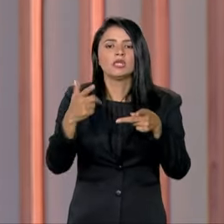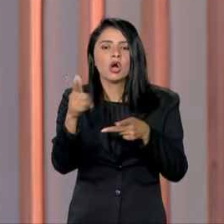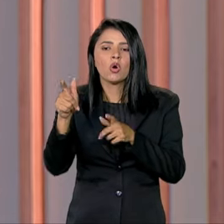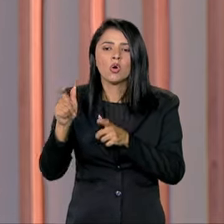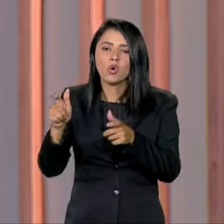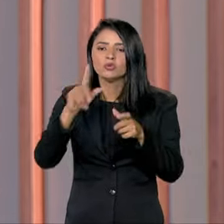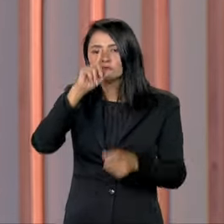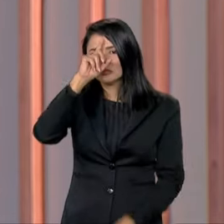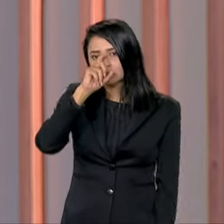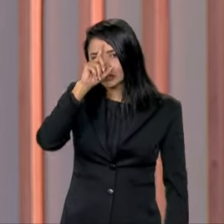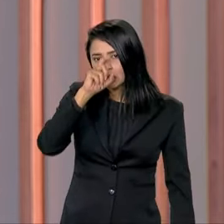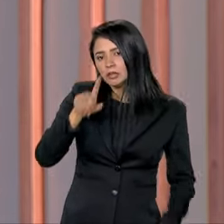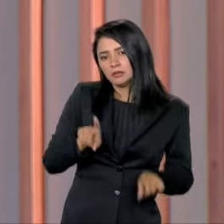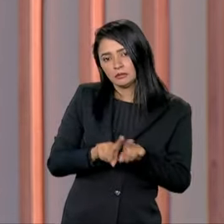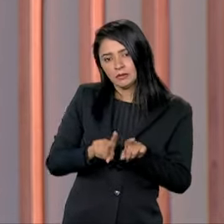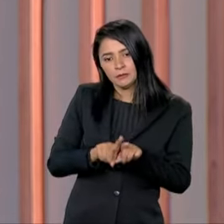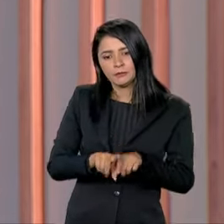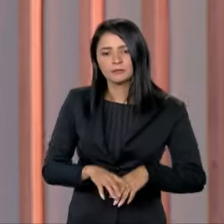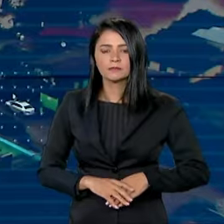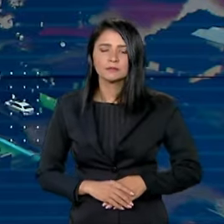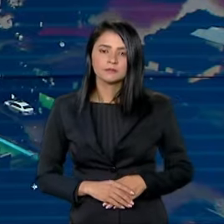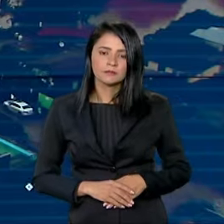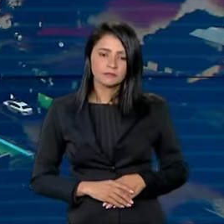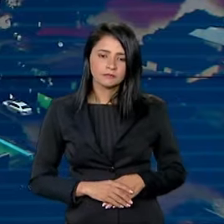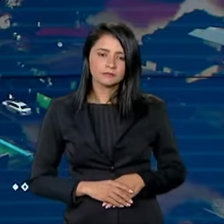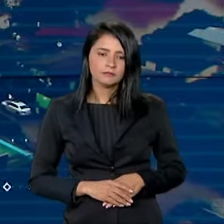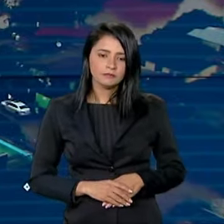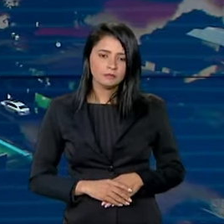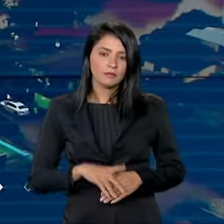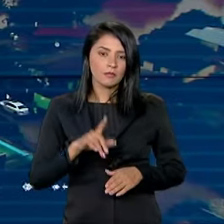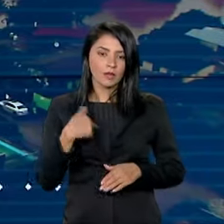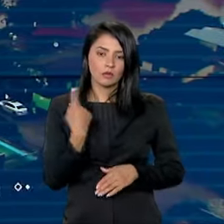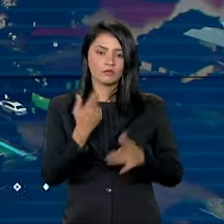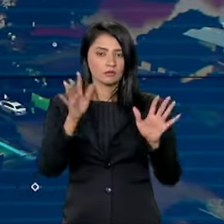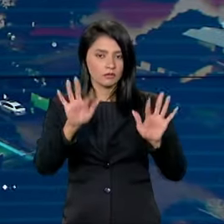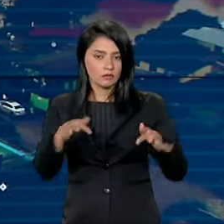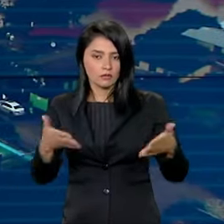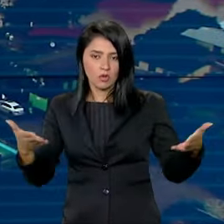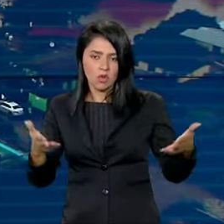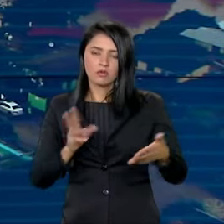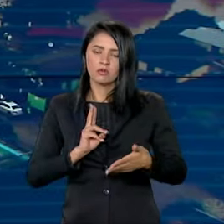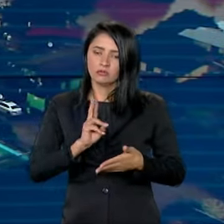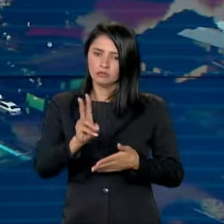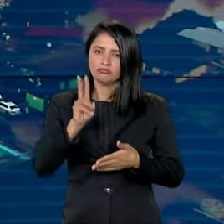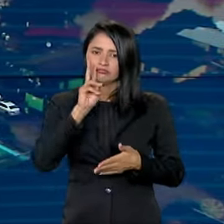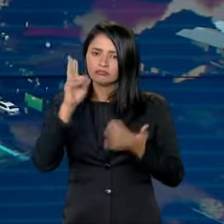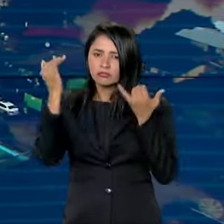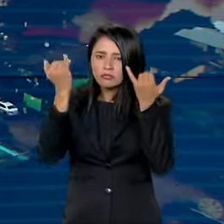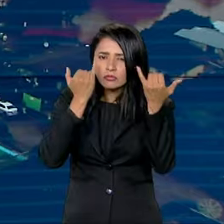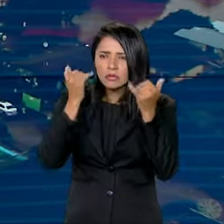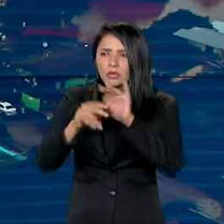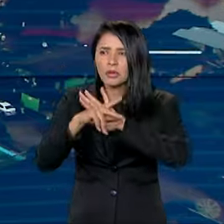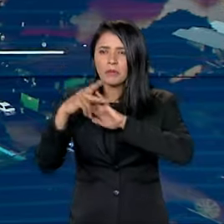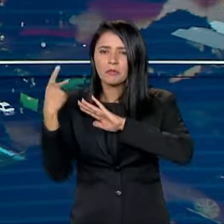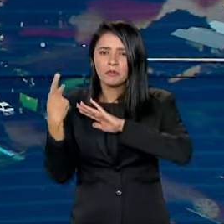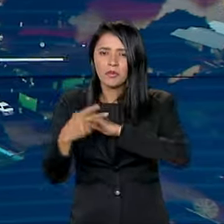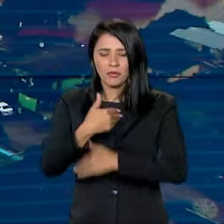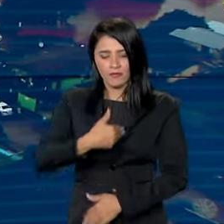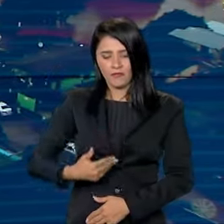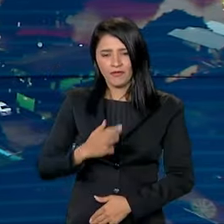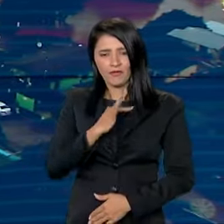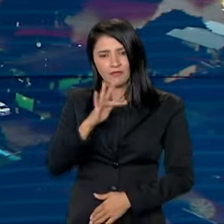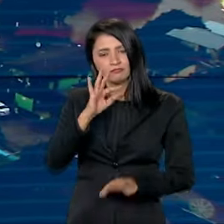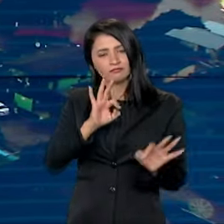hospitais também. Nós encerramos por aqui e continue por dentro das notícias do governo federal